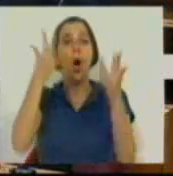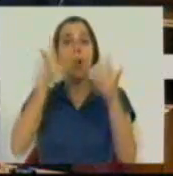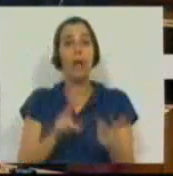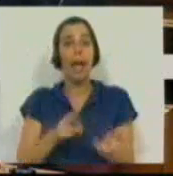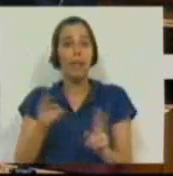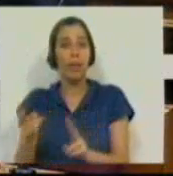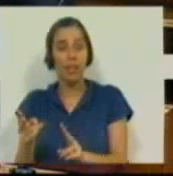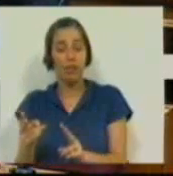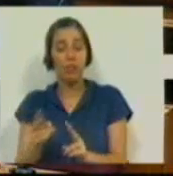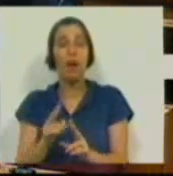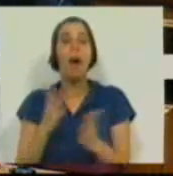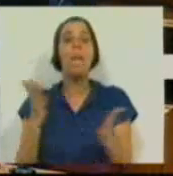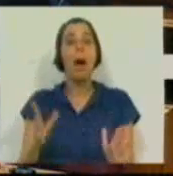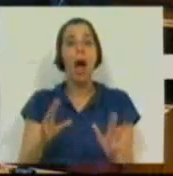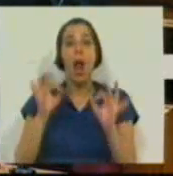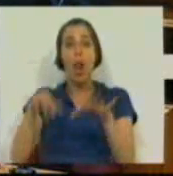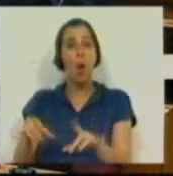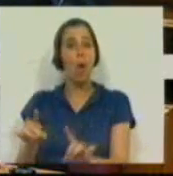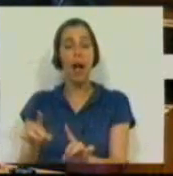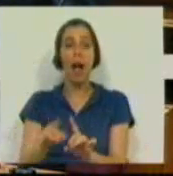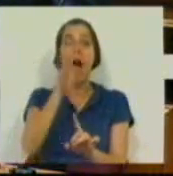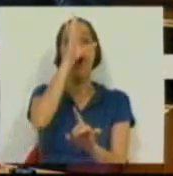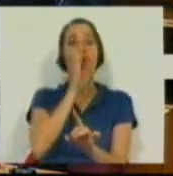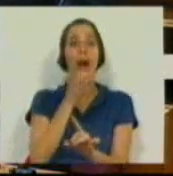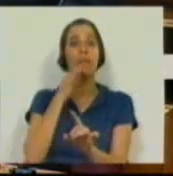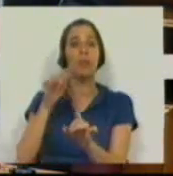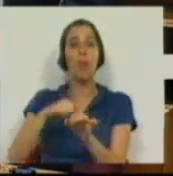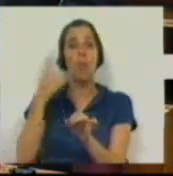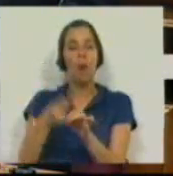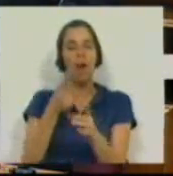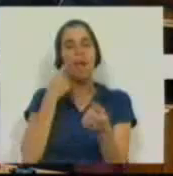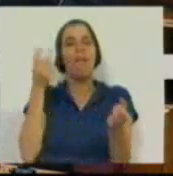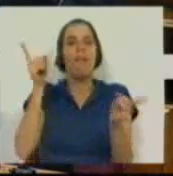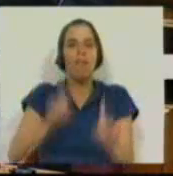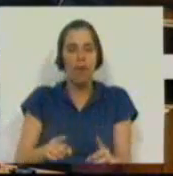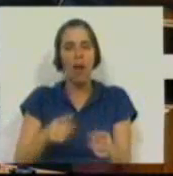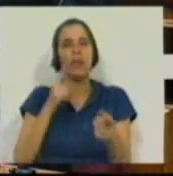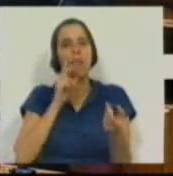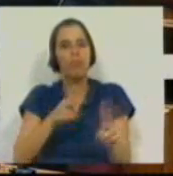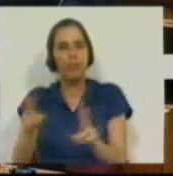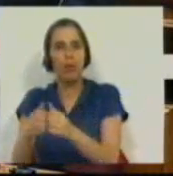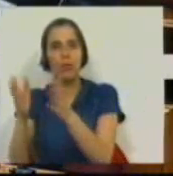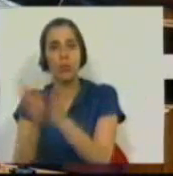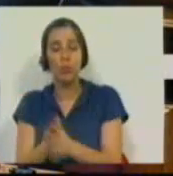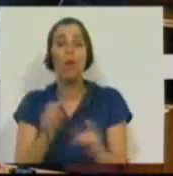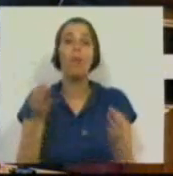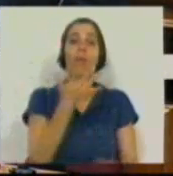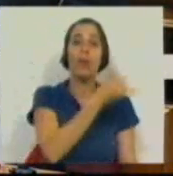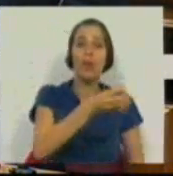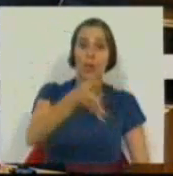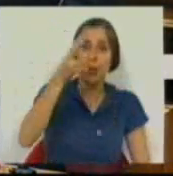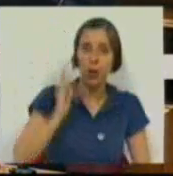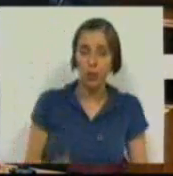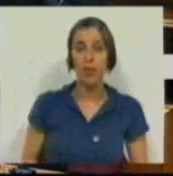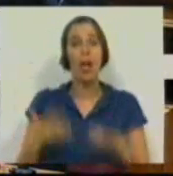retificativo, mas o ano não termina sem que o Governo tenha de vir aqui para retificar tudo outra vez. Foi assim em 2012,